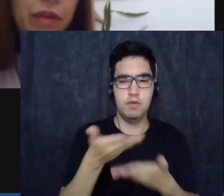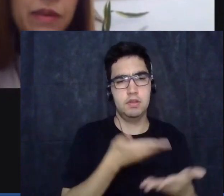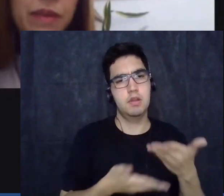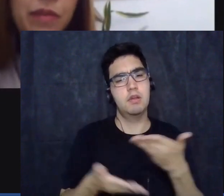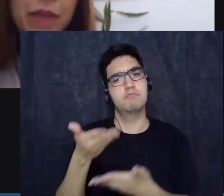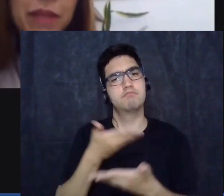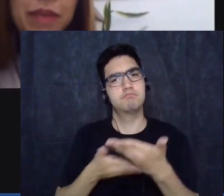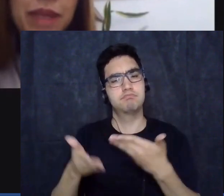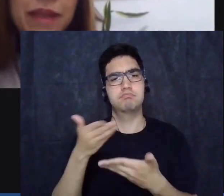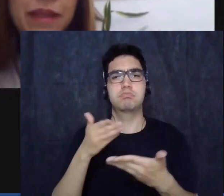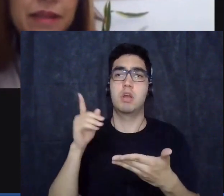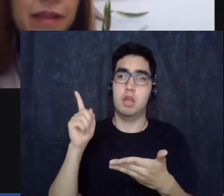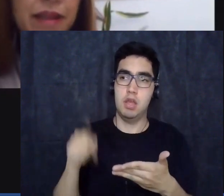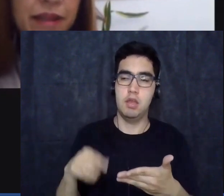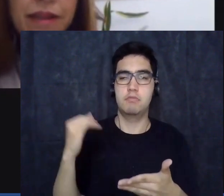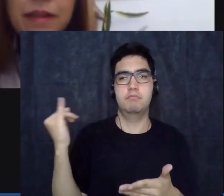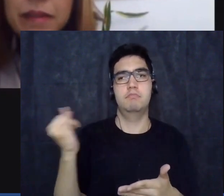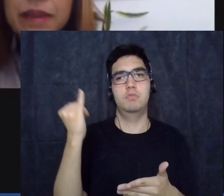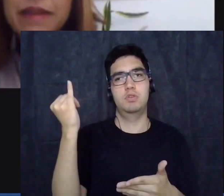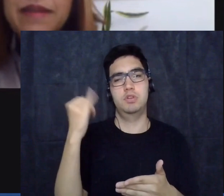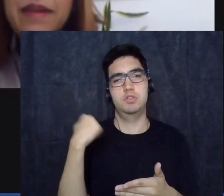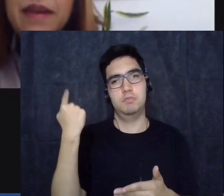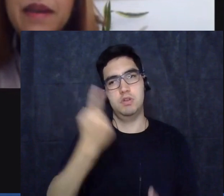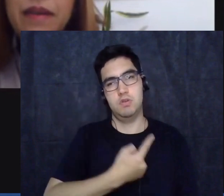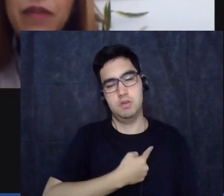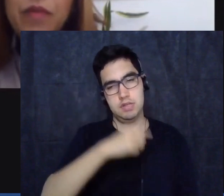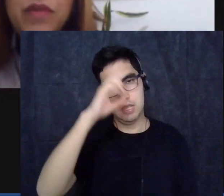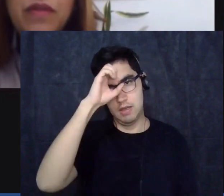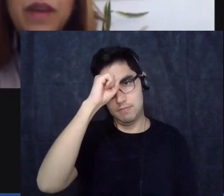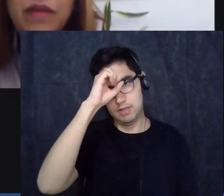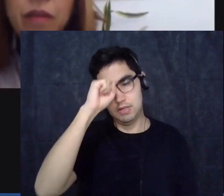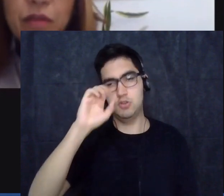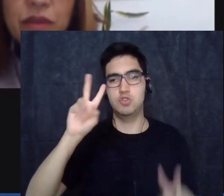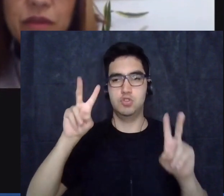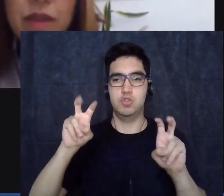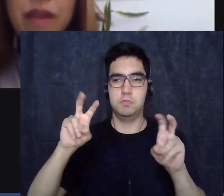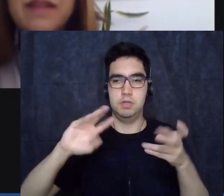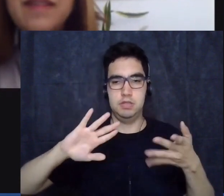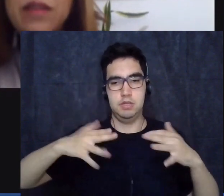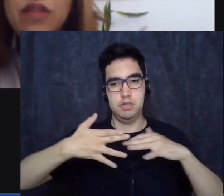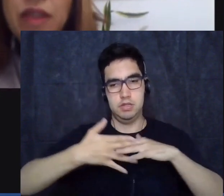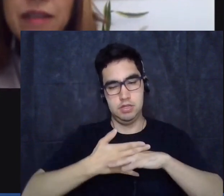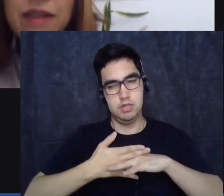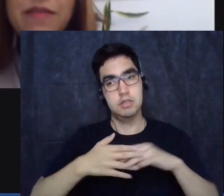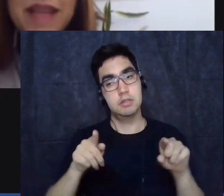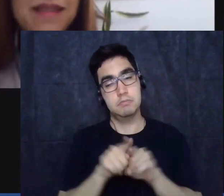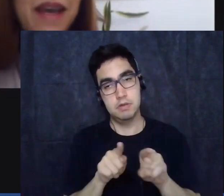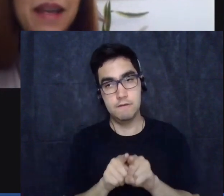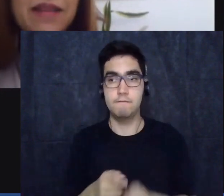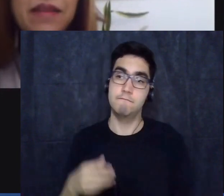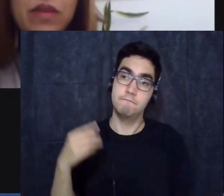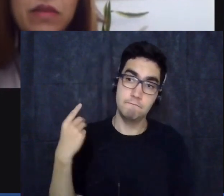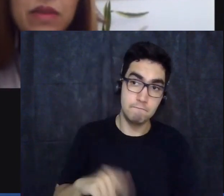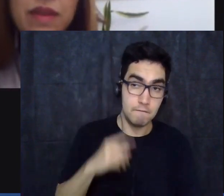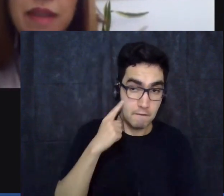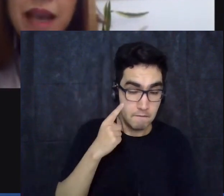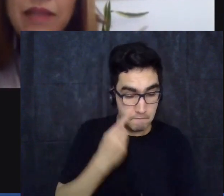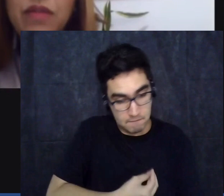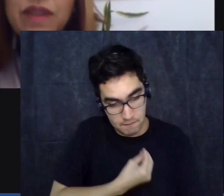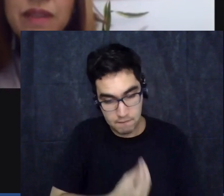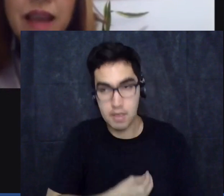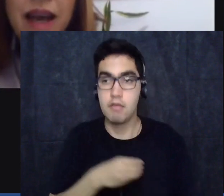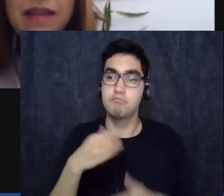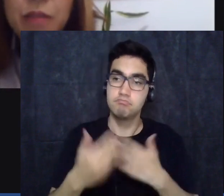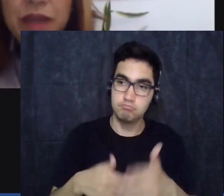o caminho que nós temos para aprender a cidadania e vamos viver vamos sentir essas mazelas da nossa